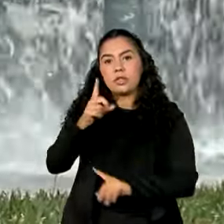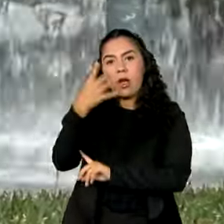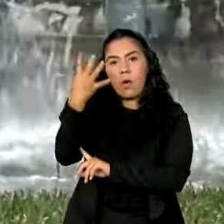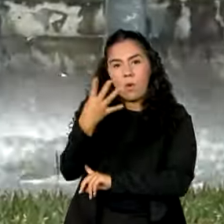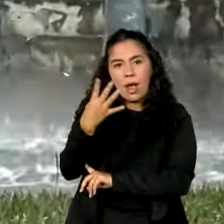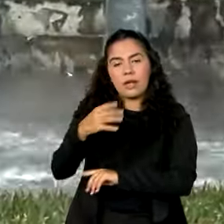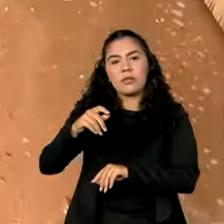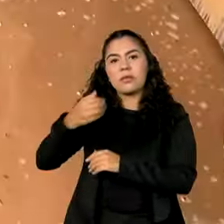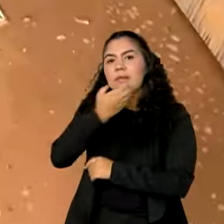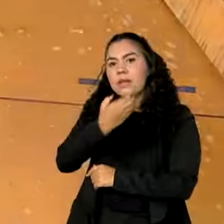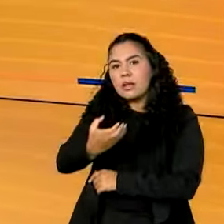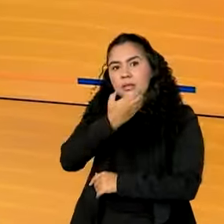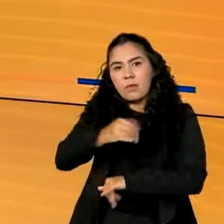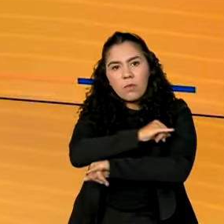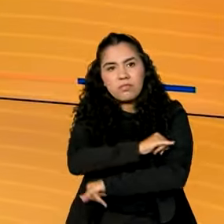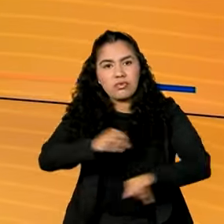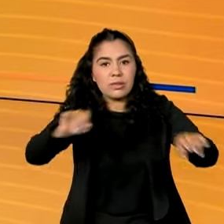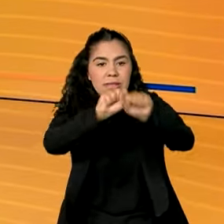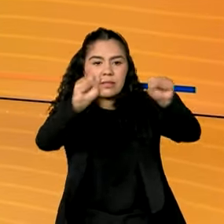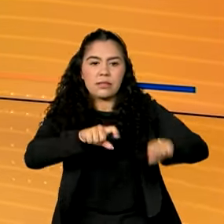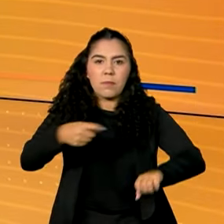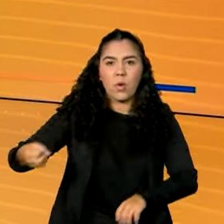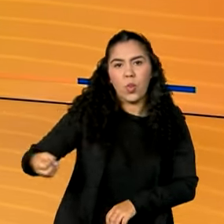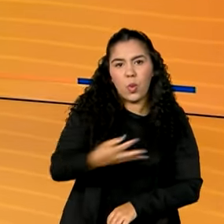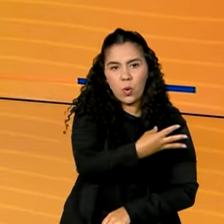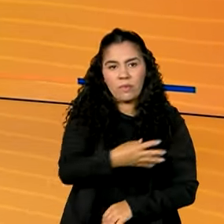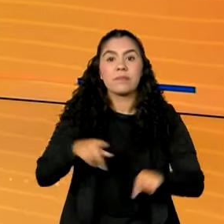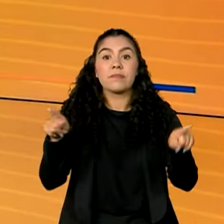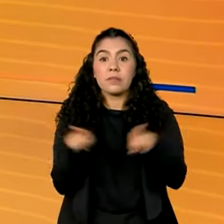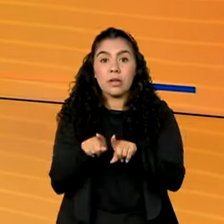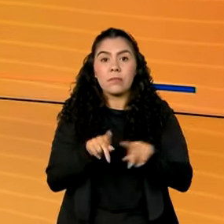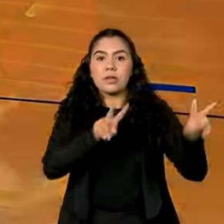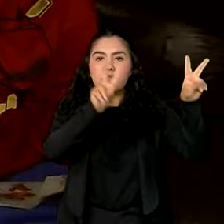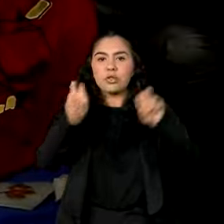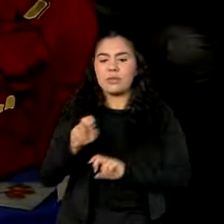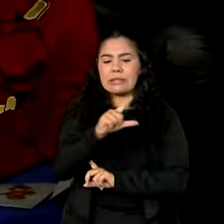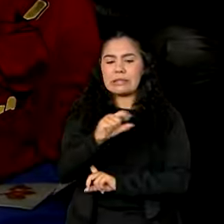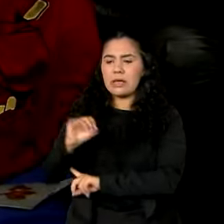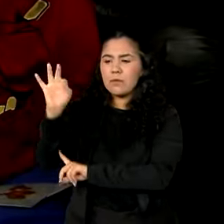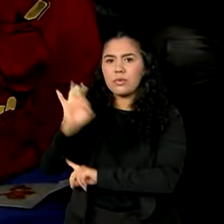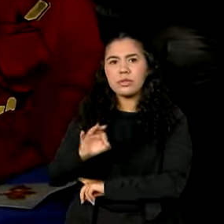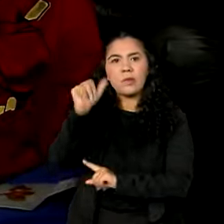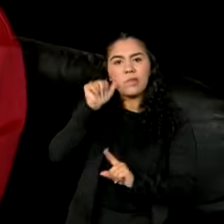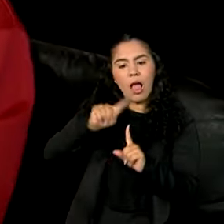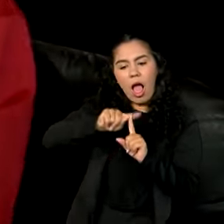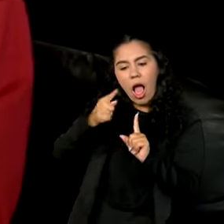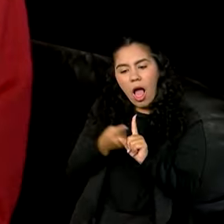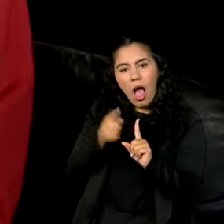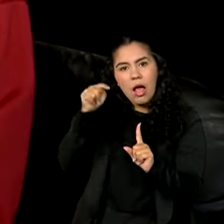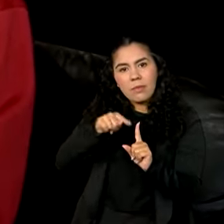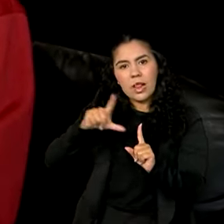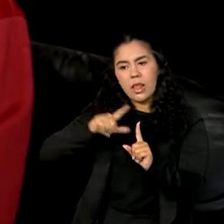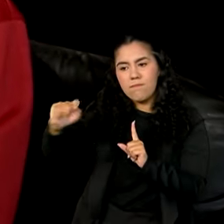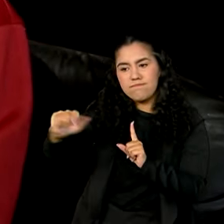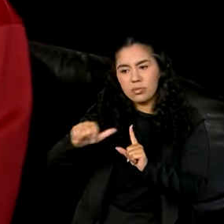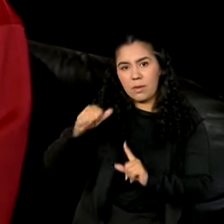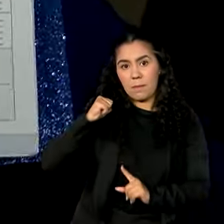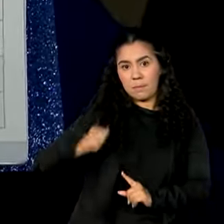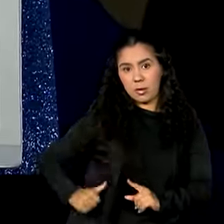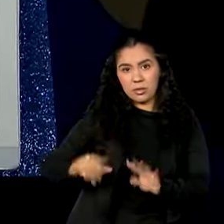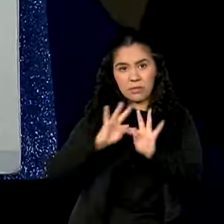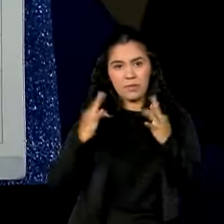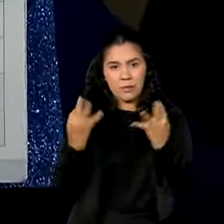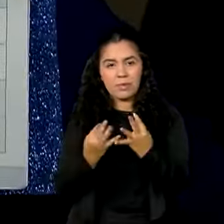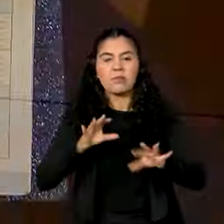e ao sudeste do país. E veja também, quase 100% das gestantes que recebem o Bolsa Família fazem